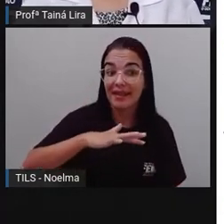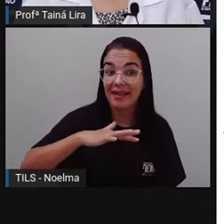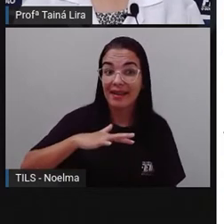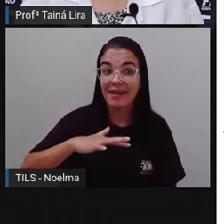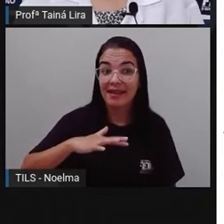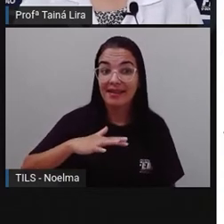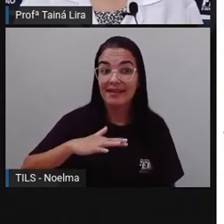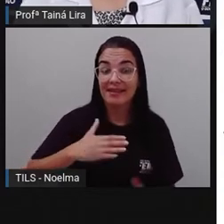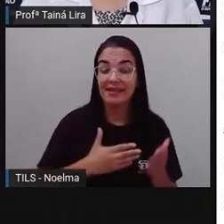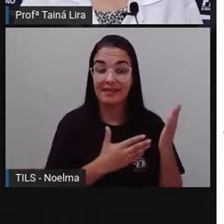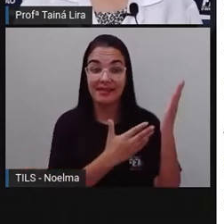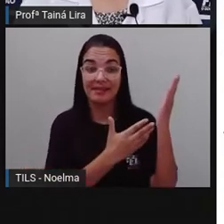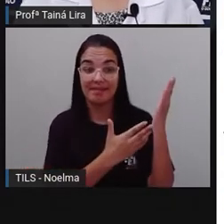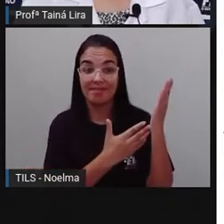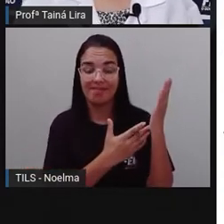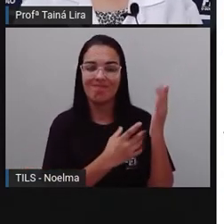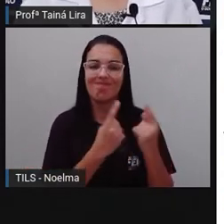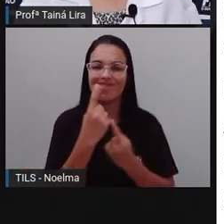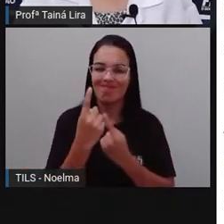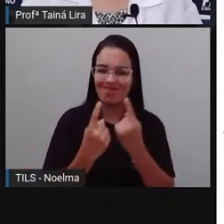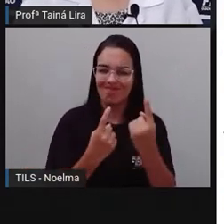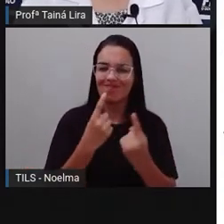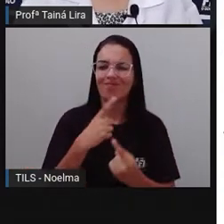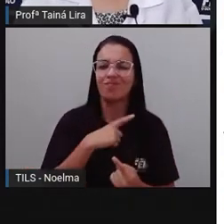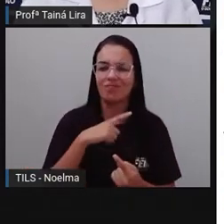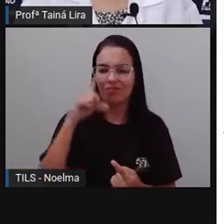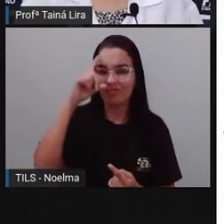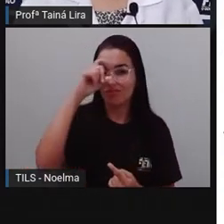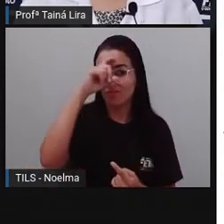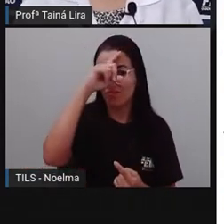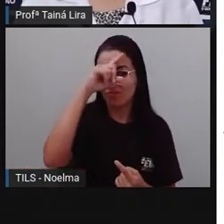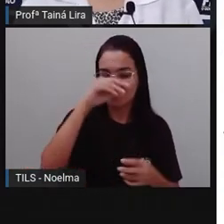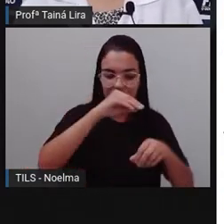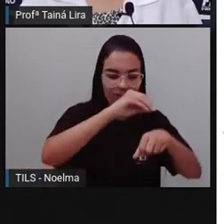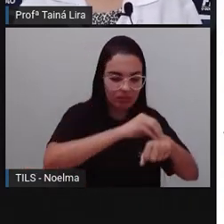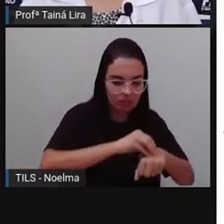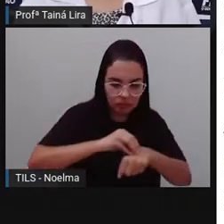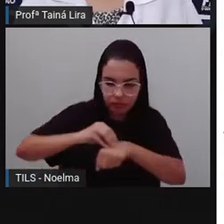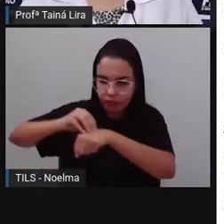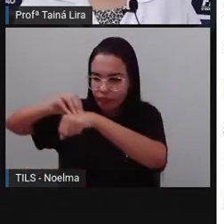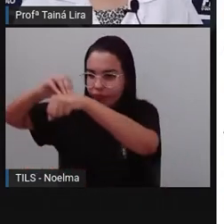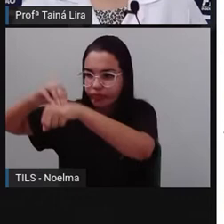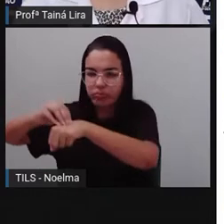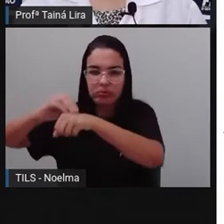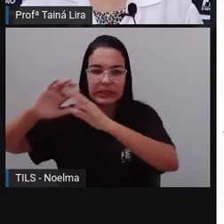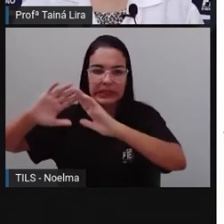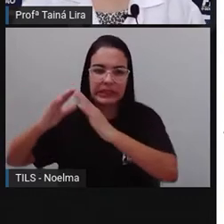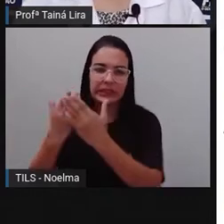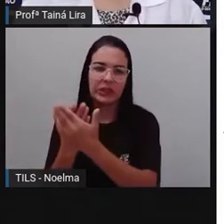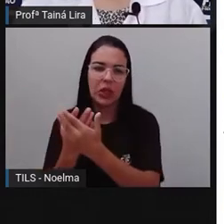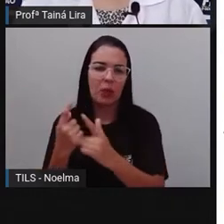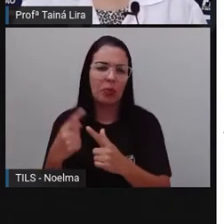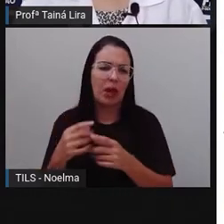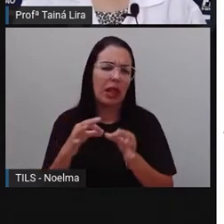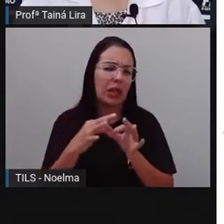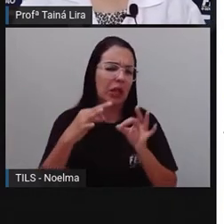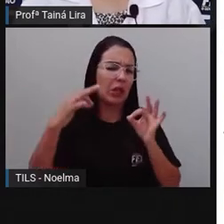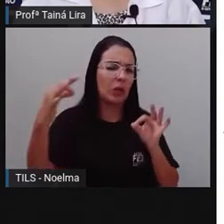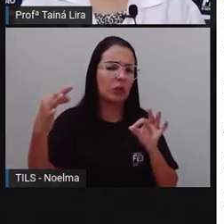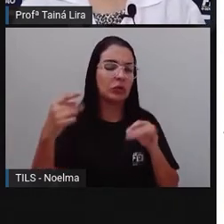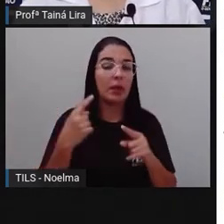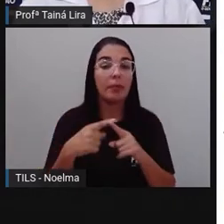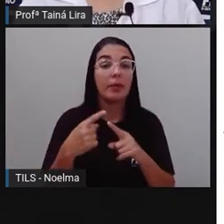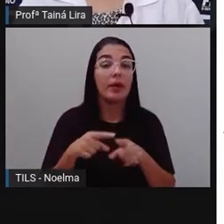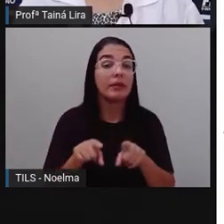enfrentam dificuldades para se locomoverem até a escola, por causa da distância e por serem